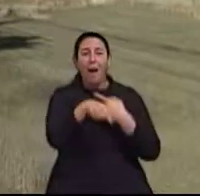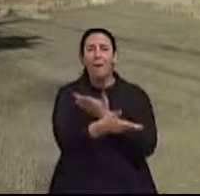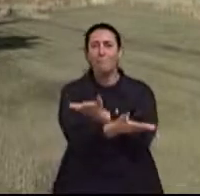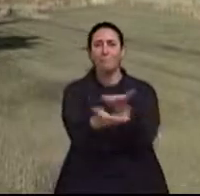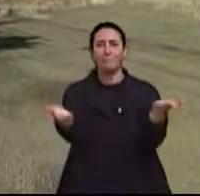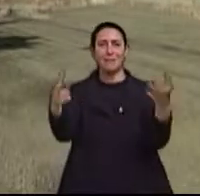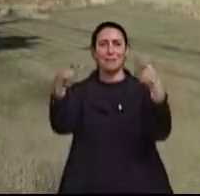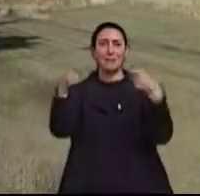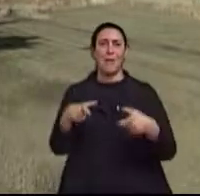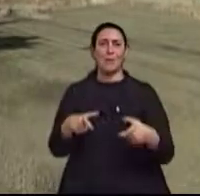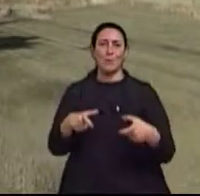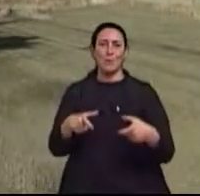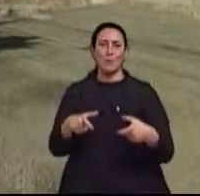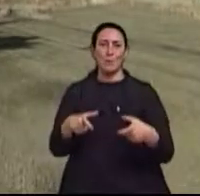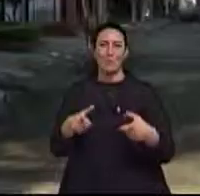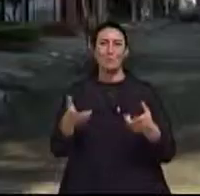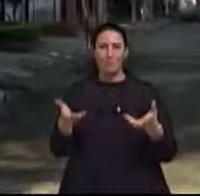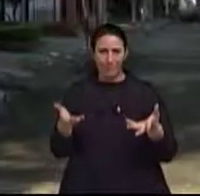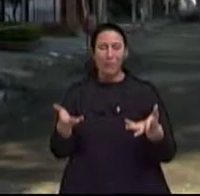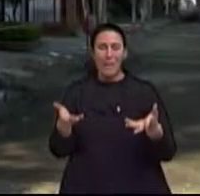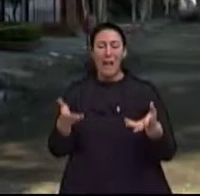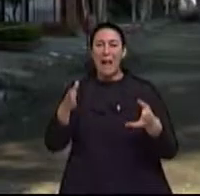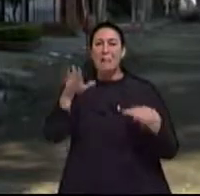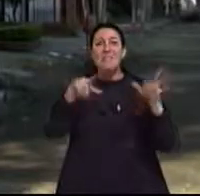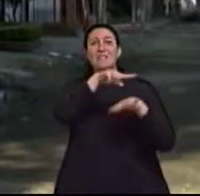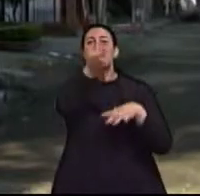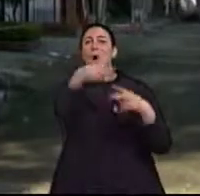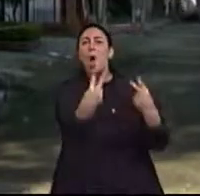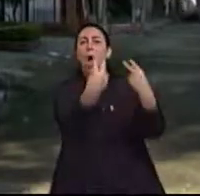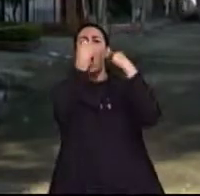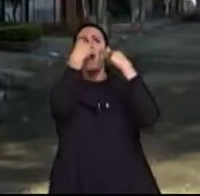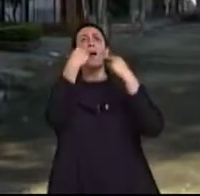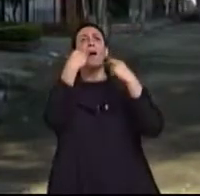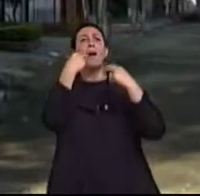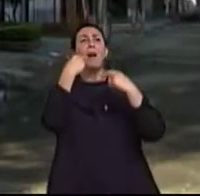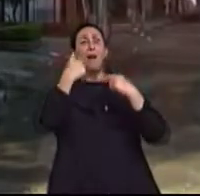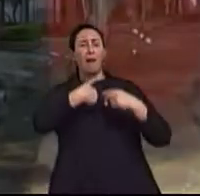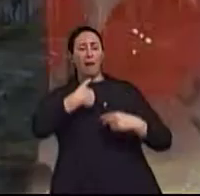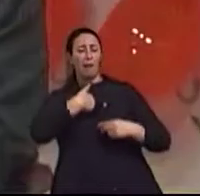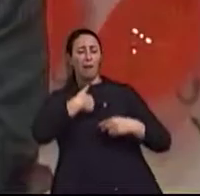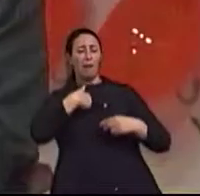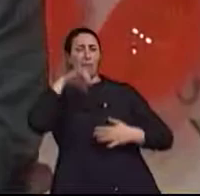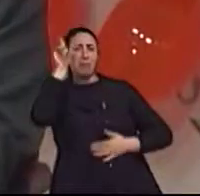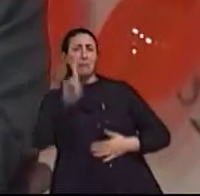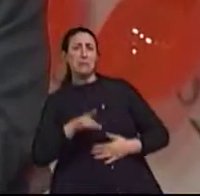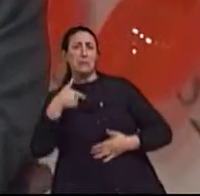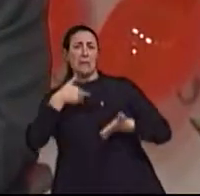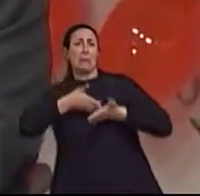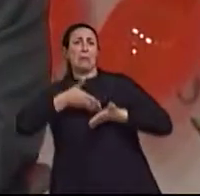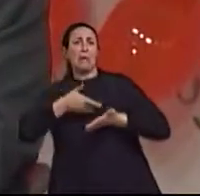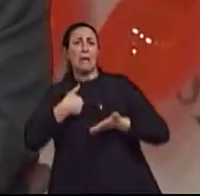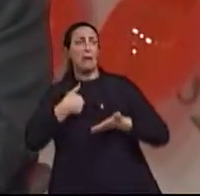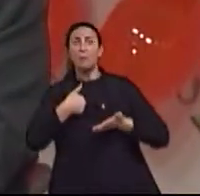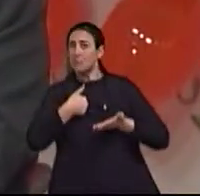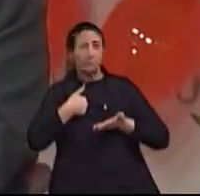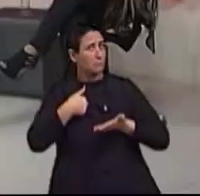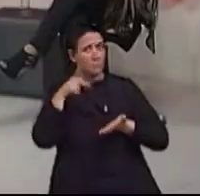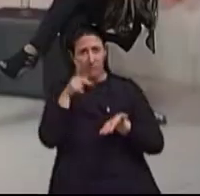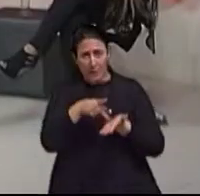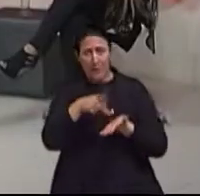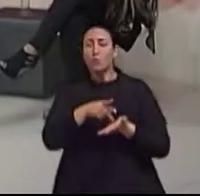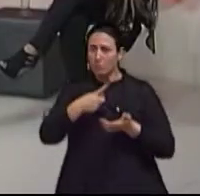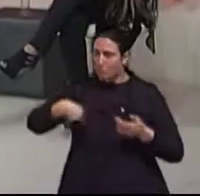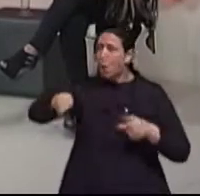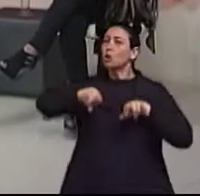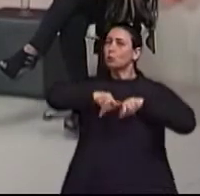Ela está muitas vezes menos na pessoa e mais na estrutura social. Com as pessoas existem as diferenças, nós somos diferentes,